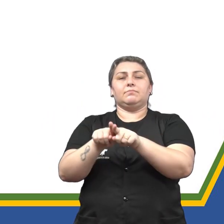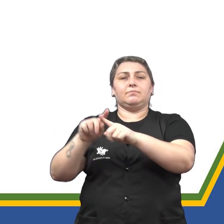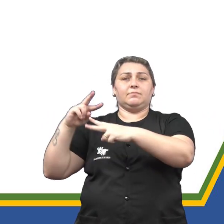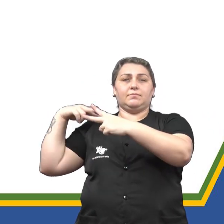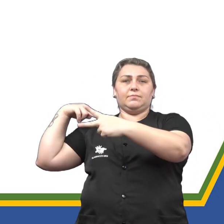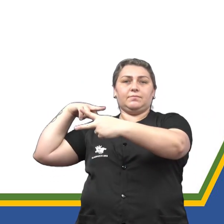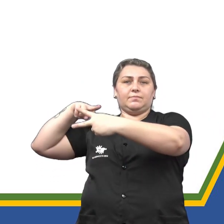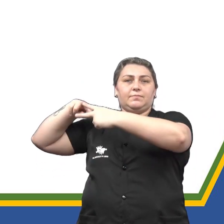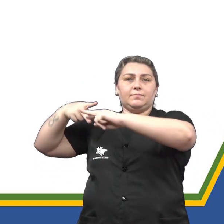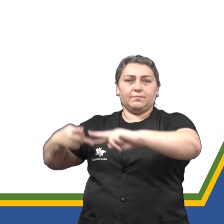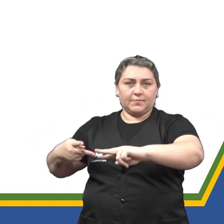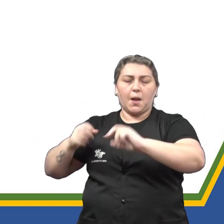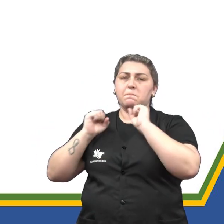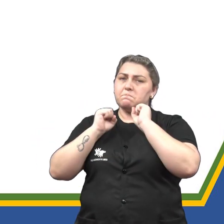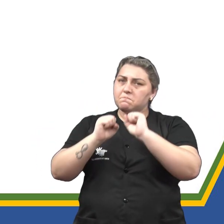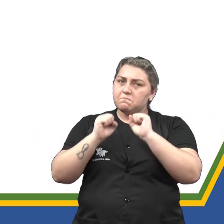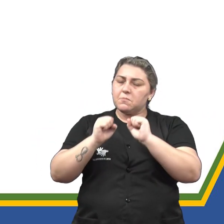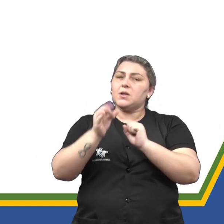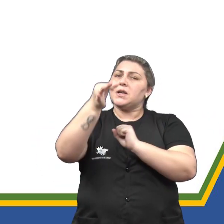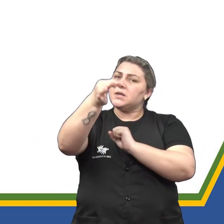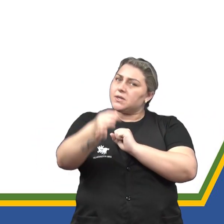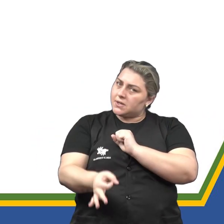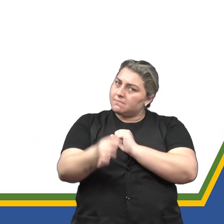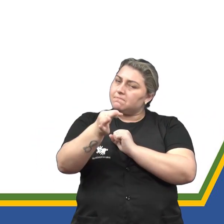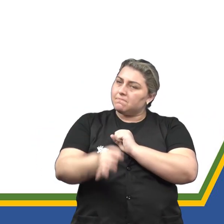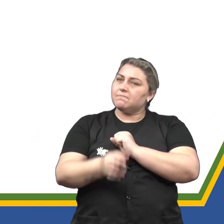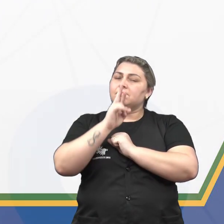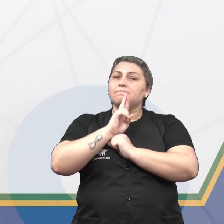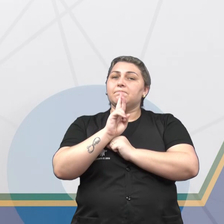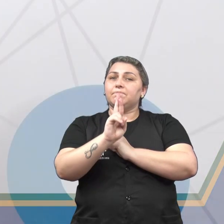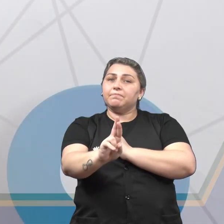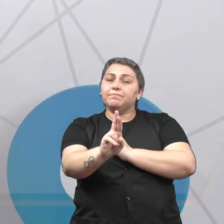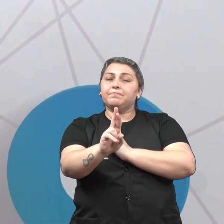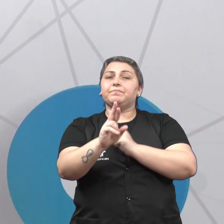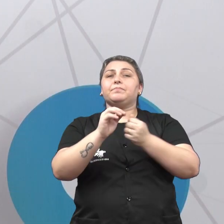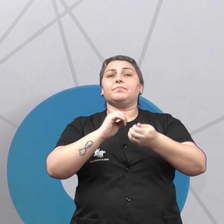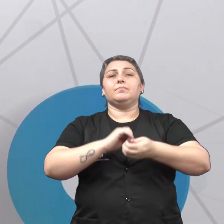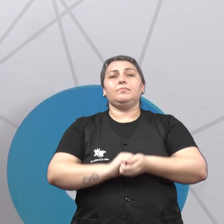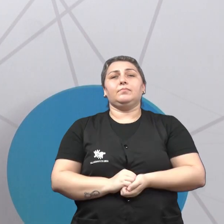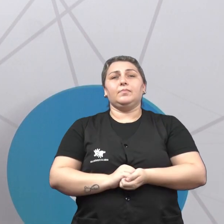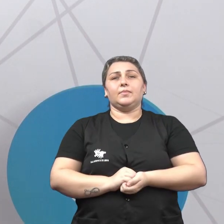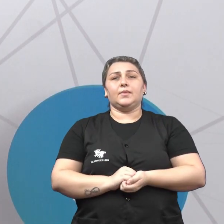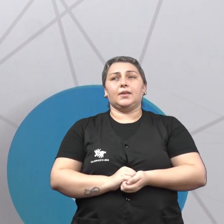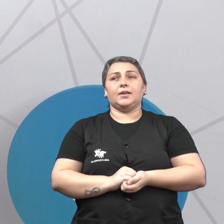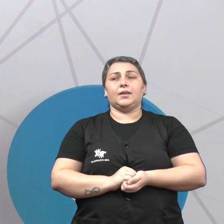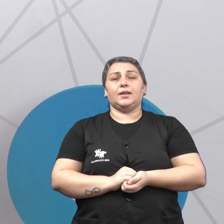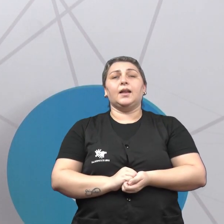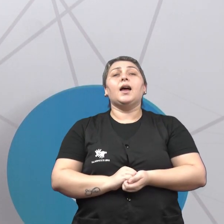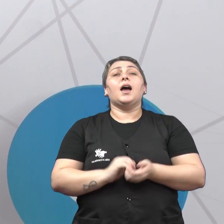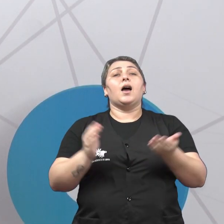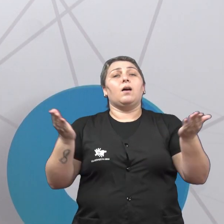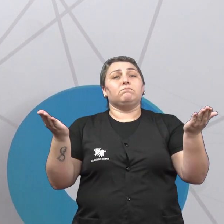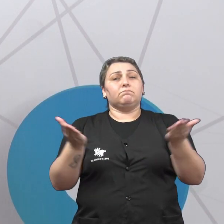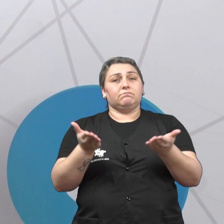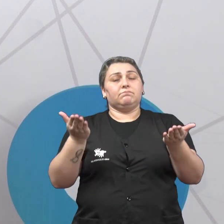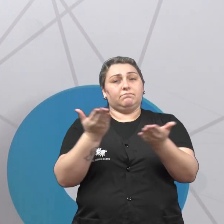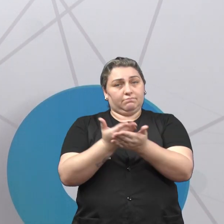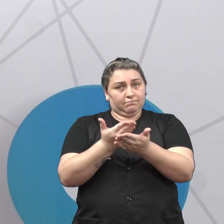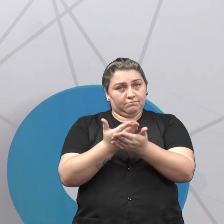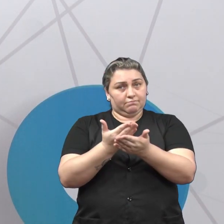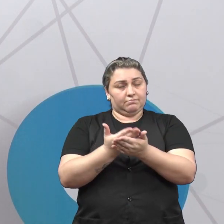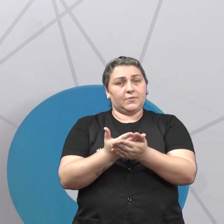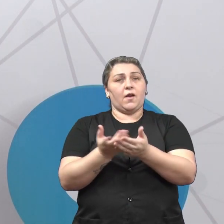pode ser atingido ou não, você acertou, está correta a sua resposta. E assim ficamos com a nossa aula de hoje.